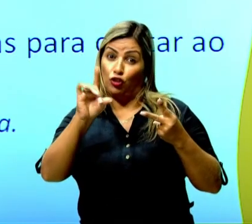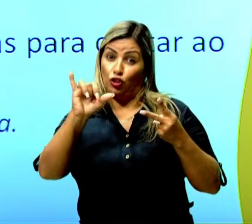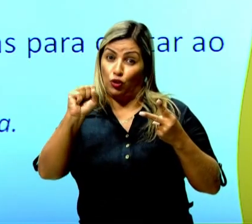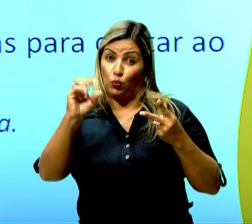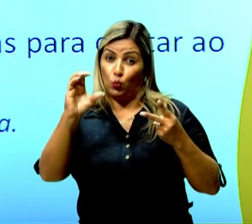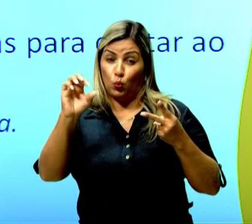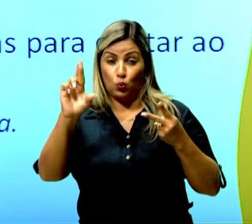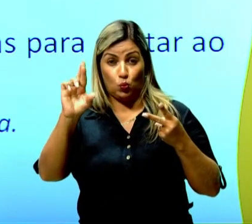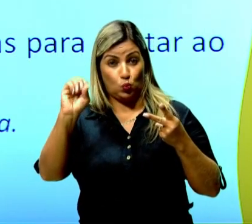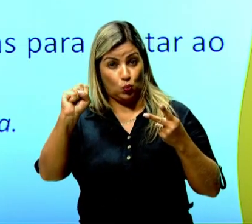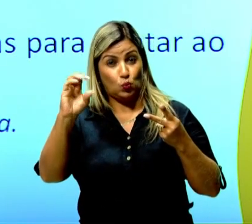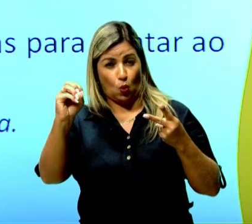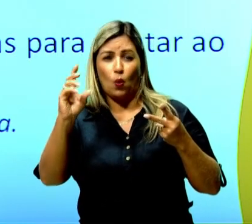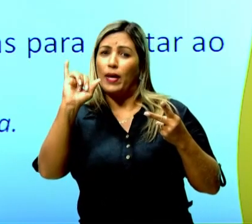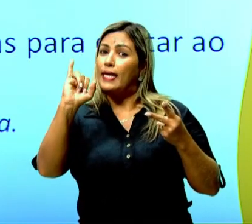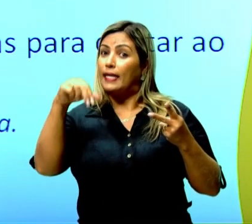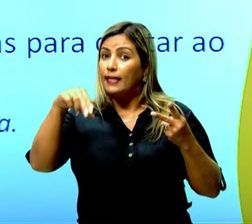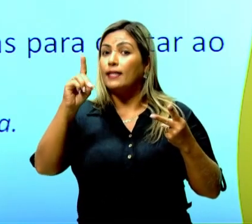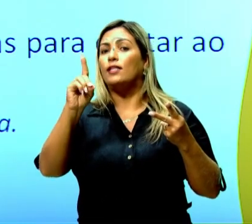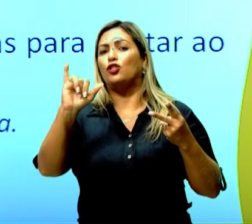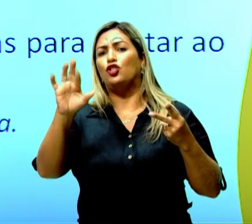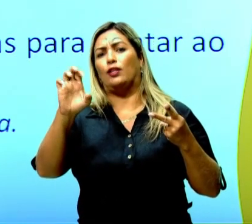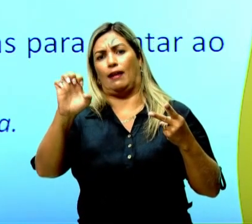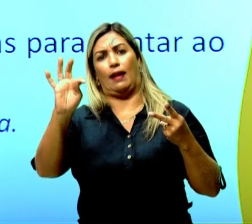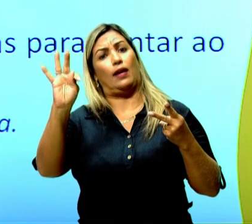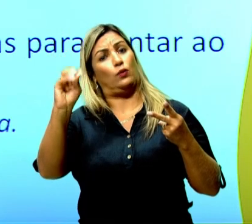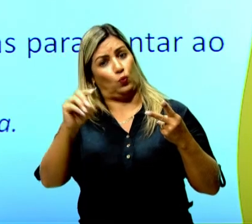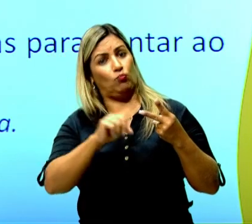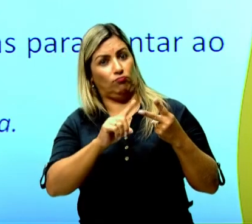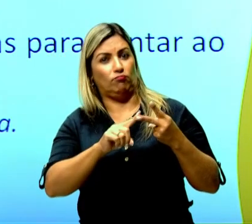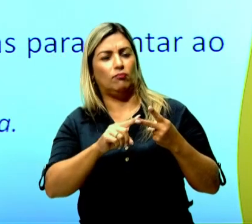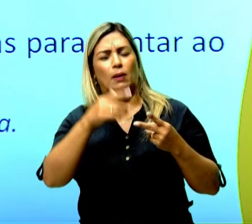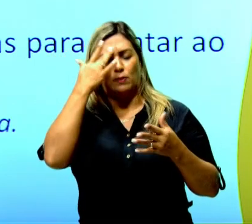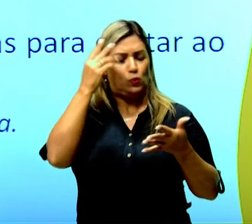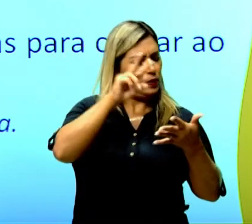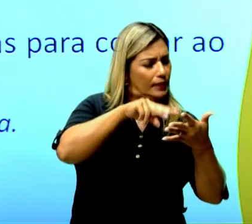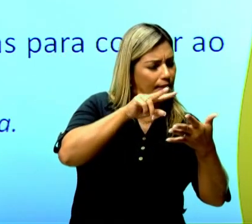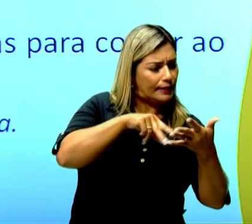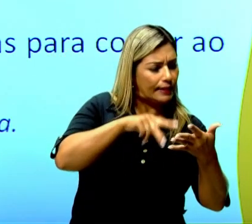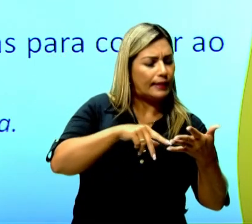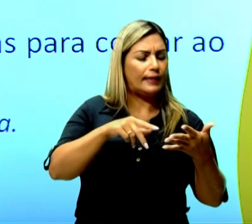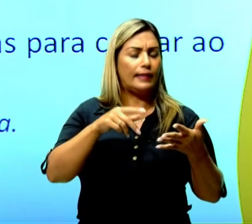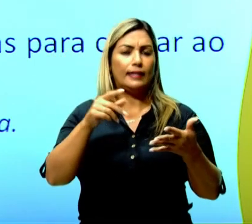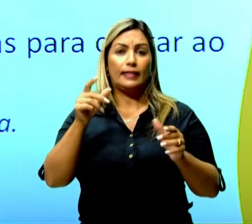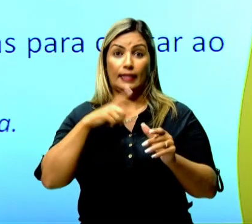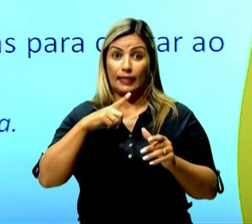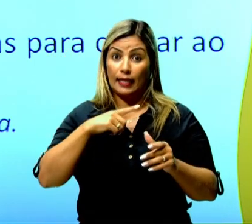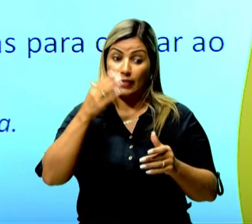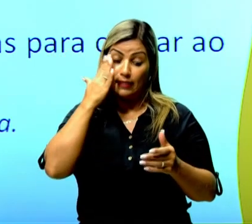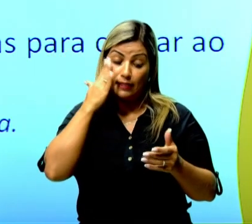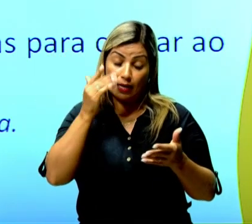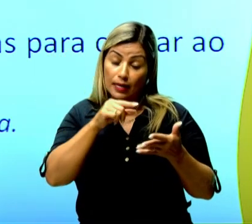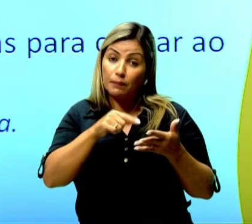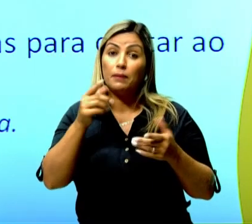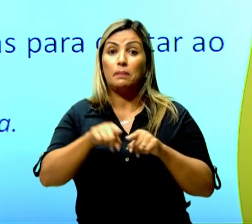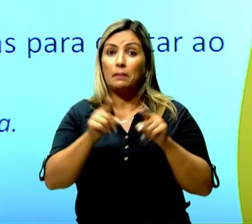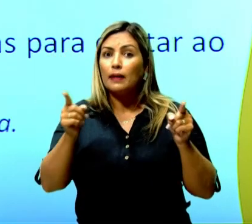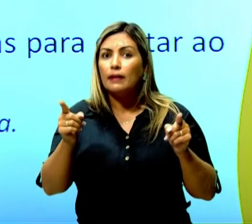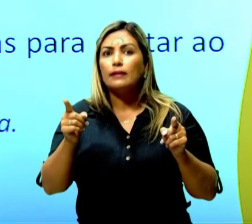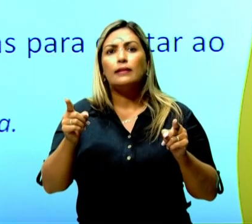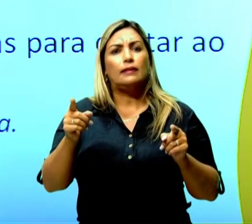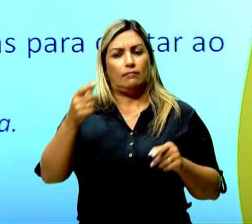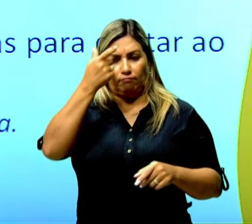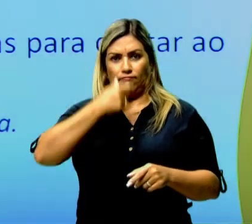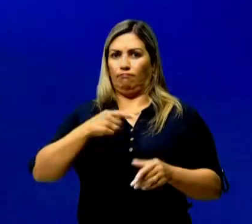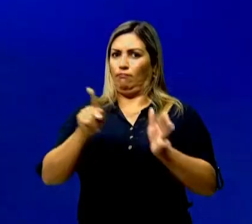No discurso indireto, tenho acesso, eu, leitor, tenho acesso à fala do meu personagem, mas não dita por ele, dita pelo